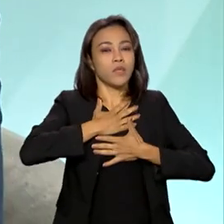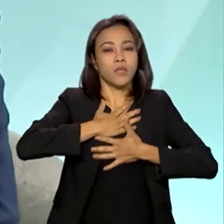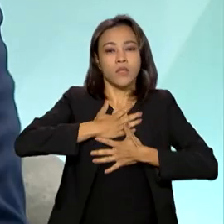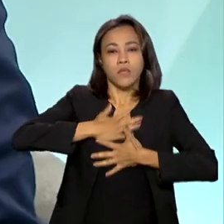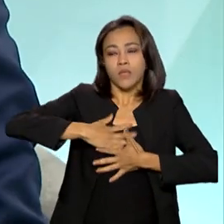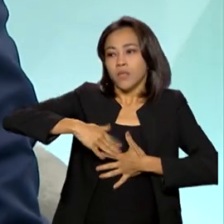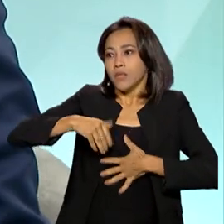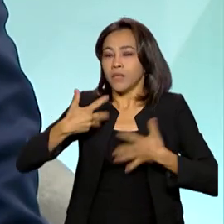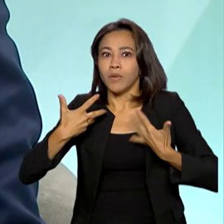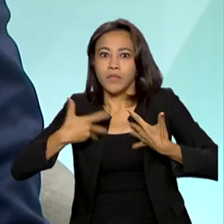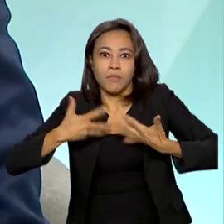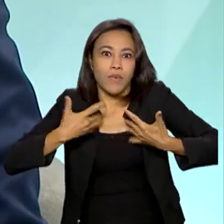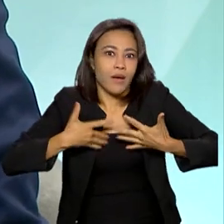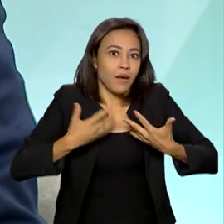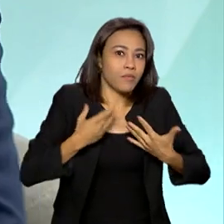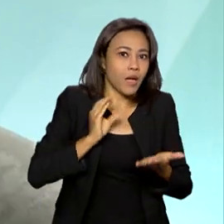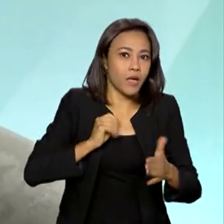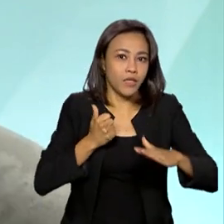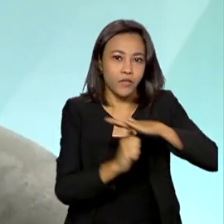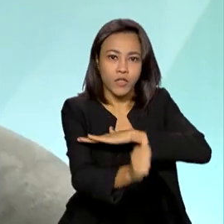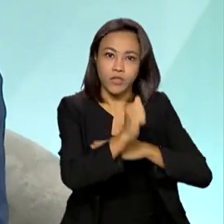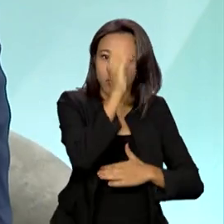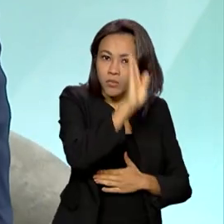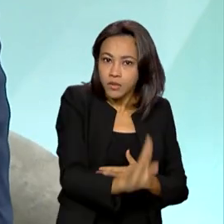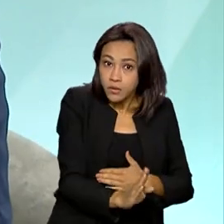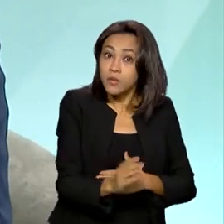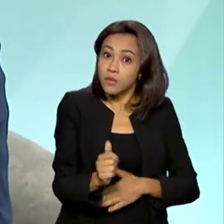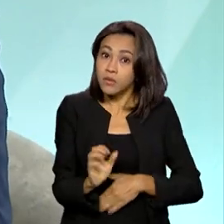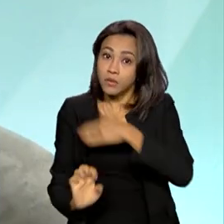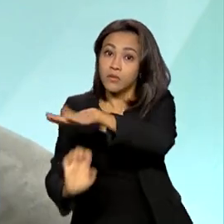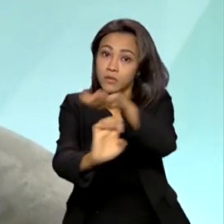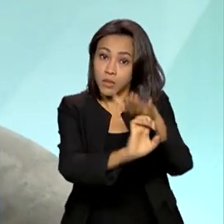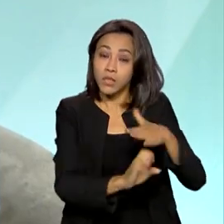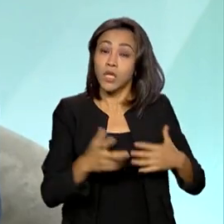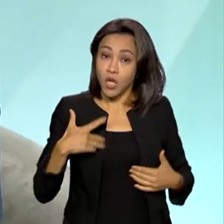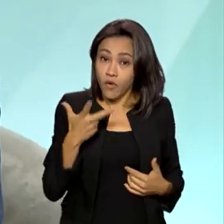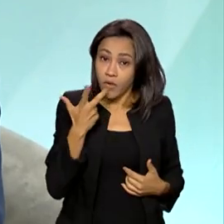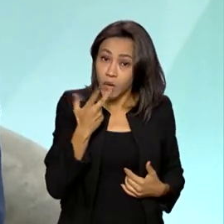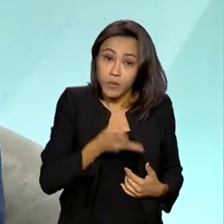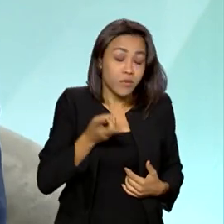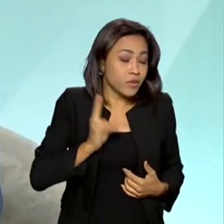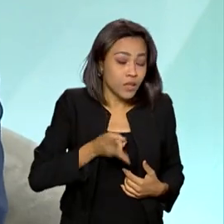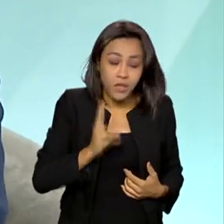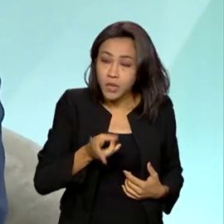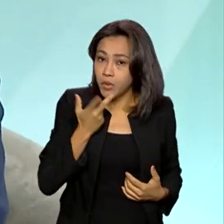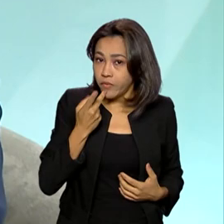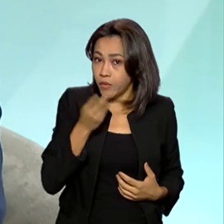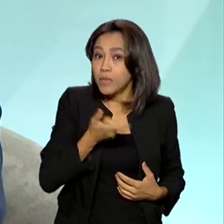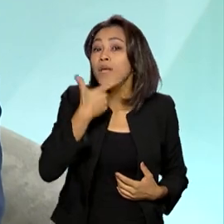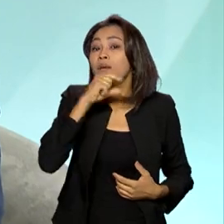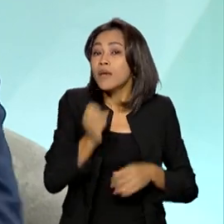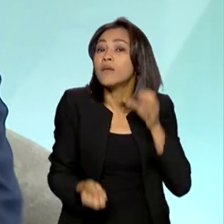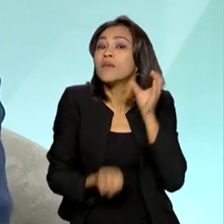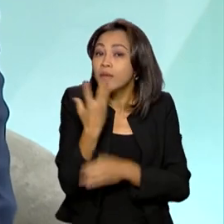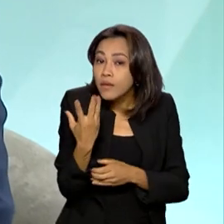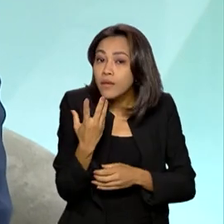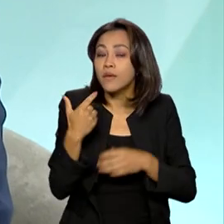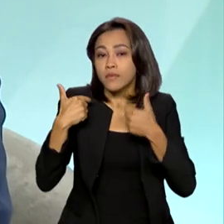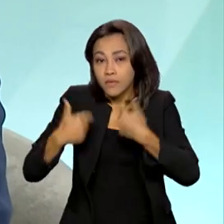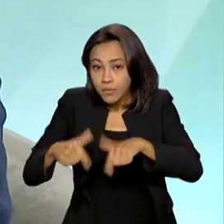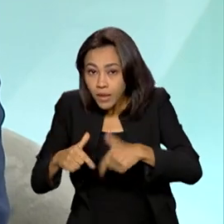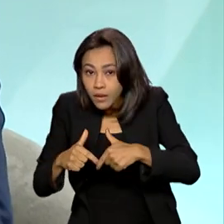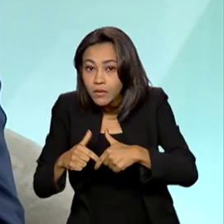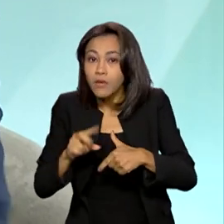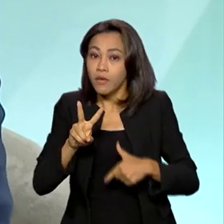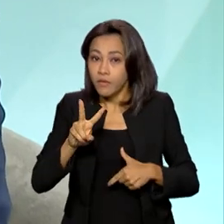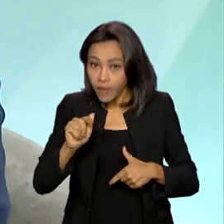animados para poder investir no mercado brasileiro. Eu falo isso porque, todo tempo eu falo isso, quem cria emprego, quem cria vagas de